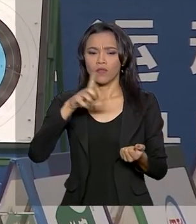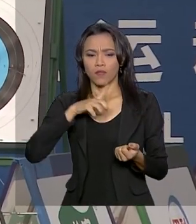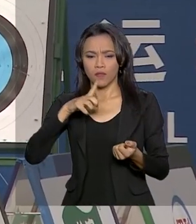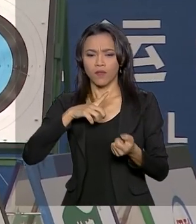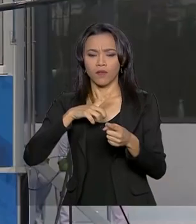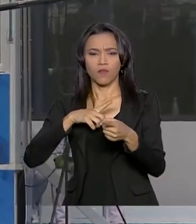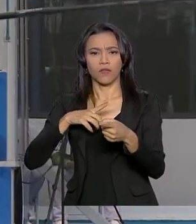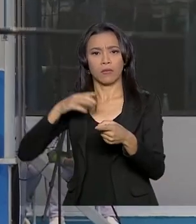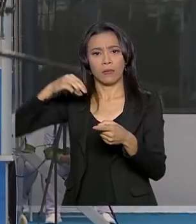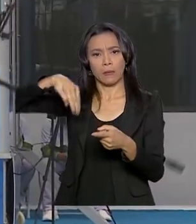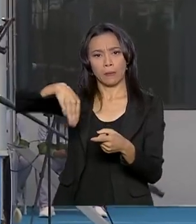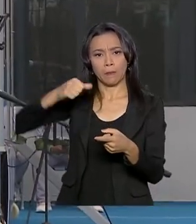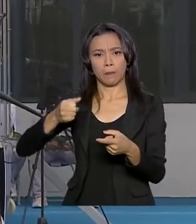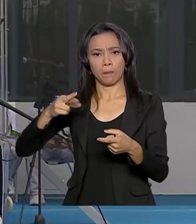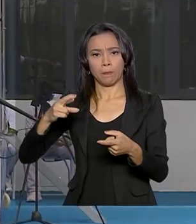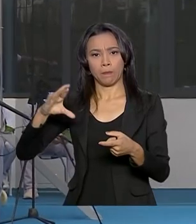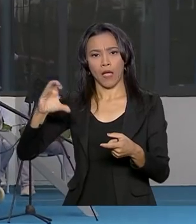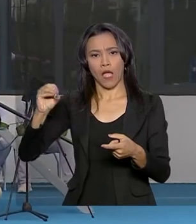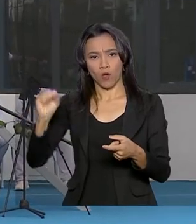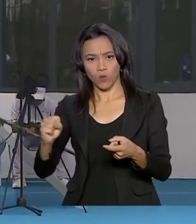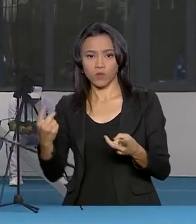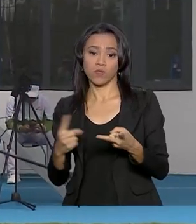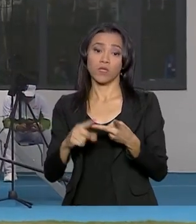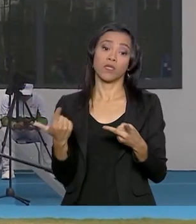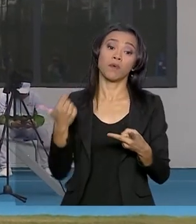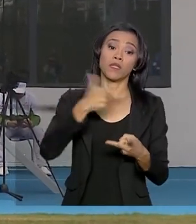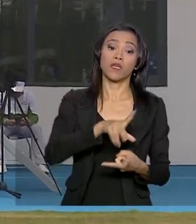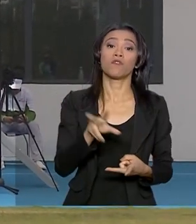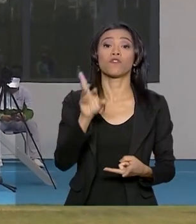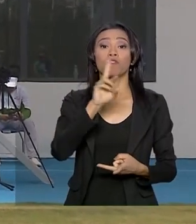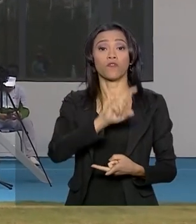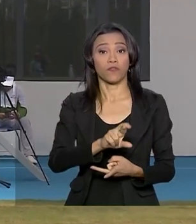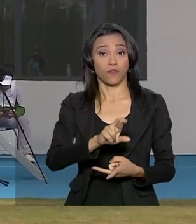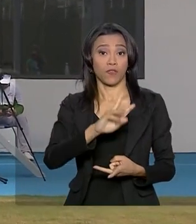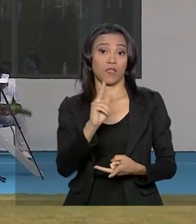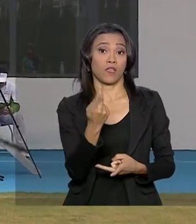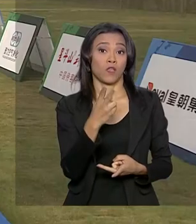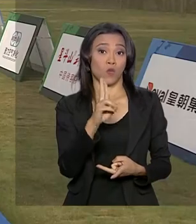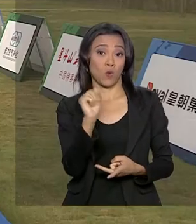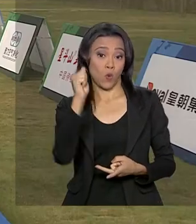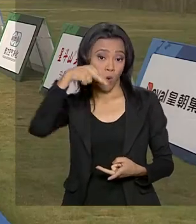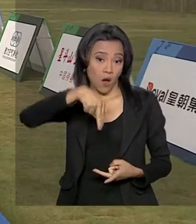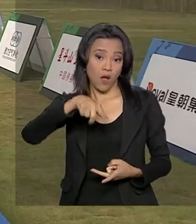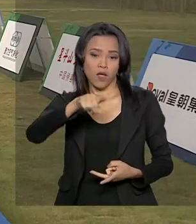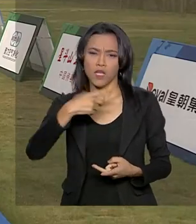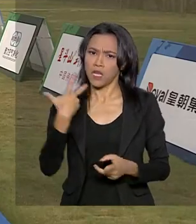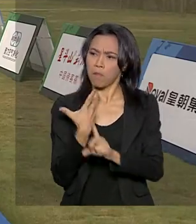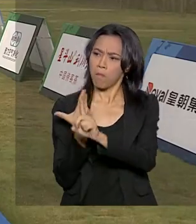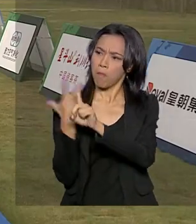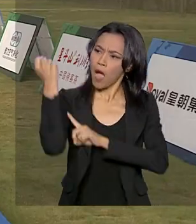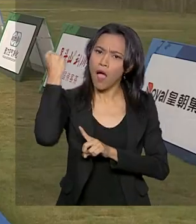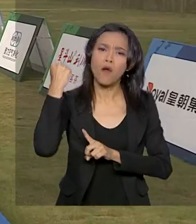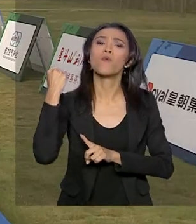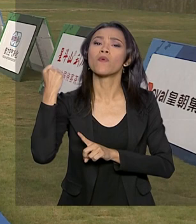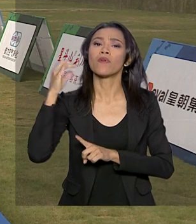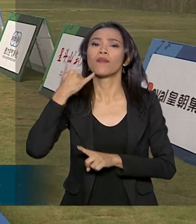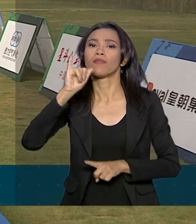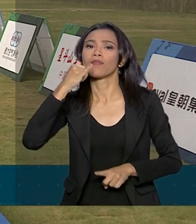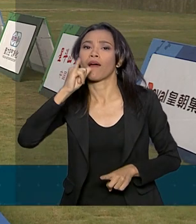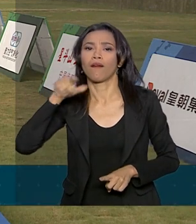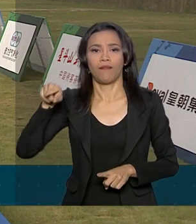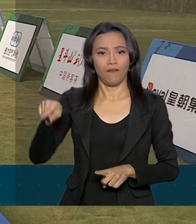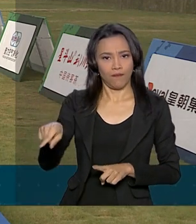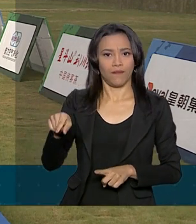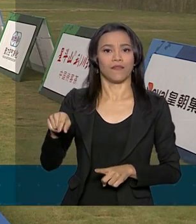Vinícius Dalmeida e também Juan Urrejola. Eles derrotaram na final a Itália, que inclusive contava com o campeão olímpico na